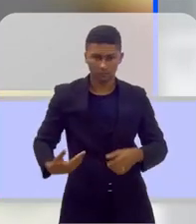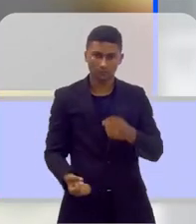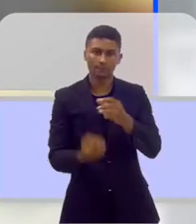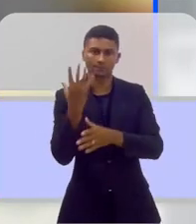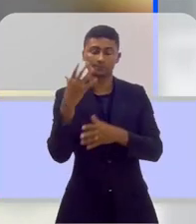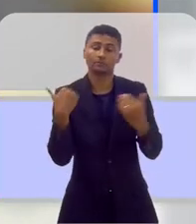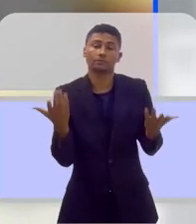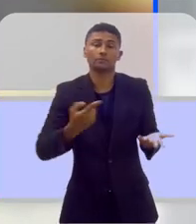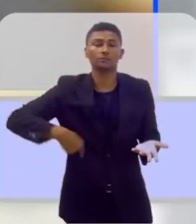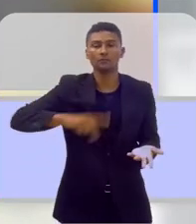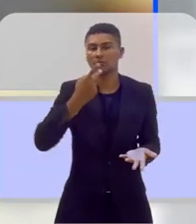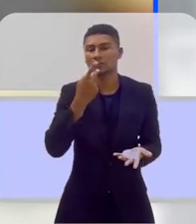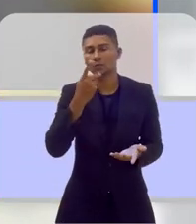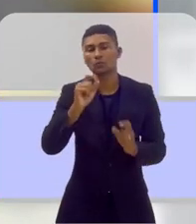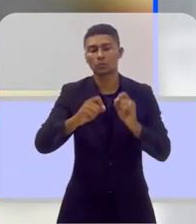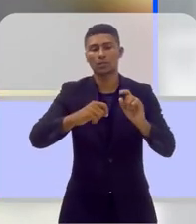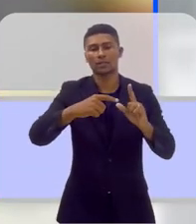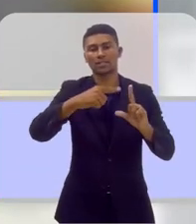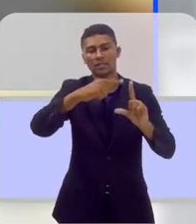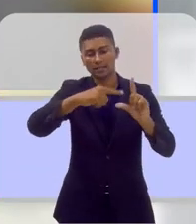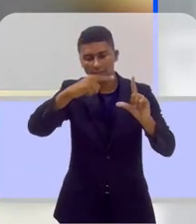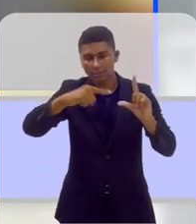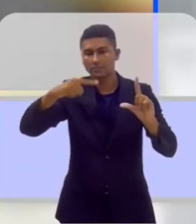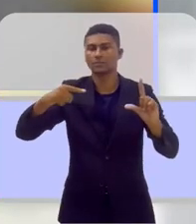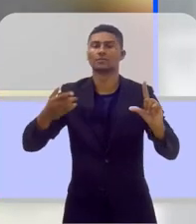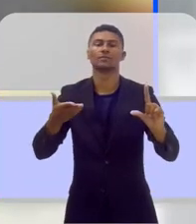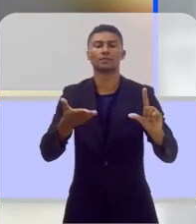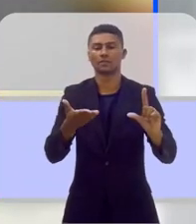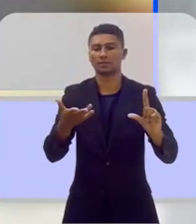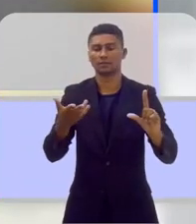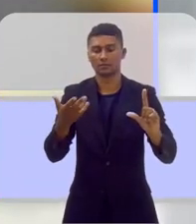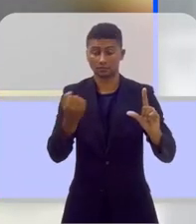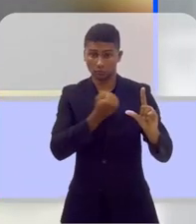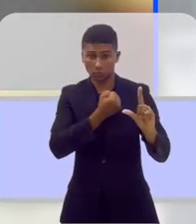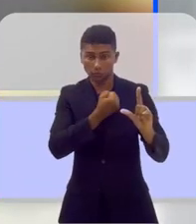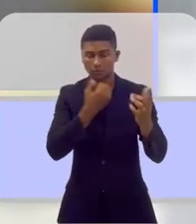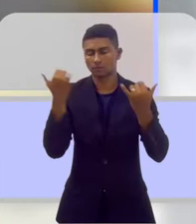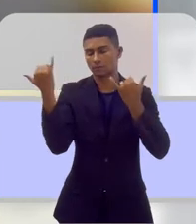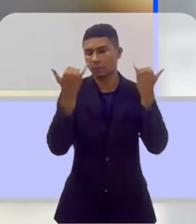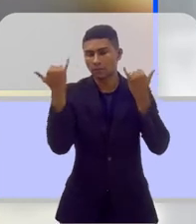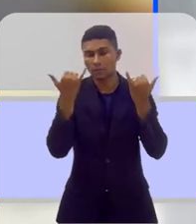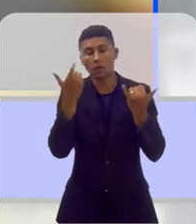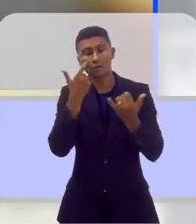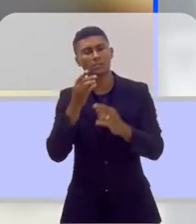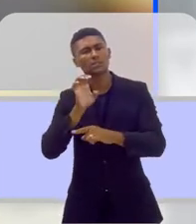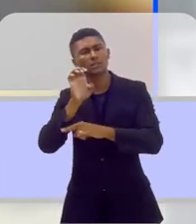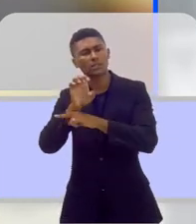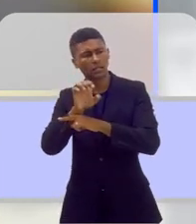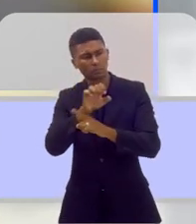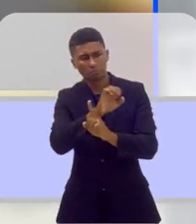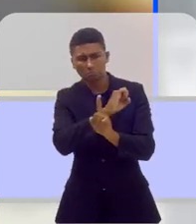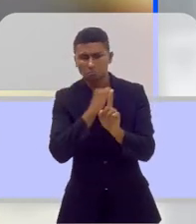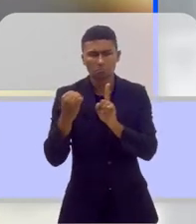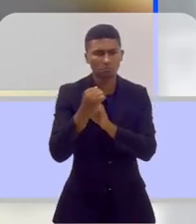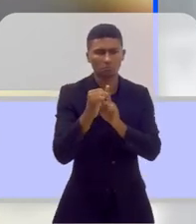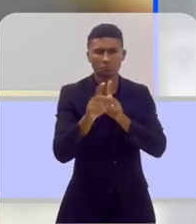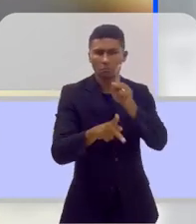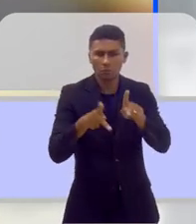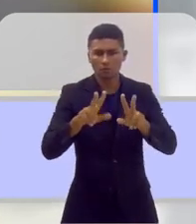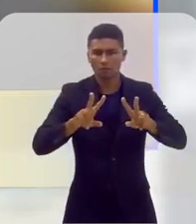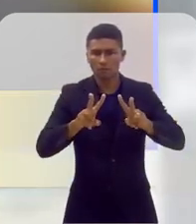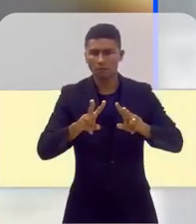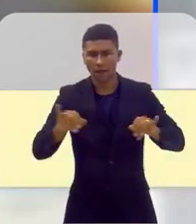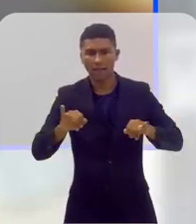estatística, que vem da estadística, números que compõem a forma como o Estado vai lidar com a sua população. Isso é a